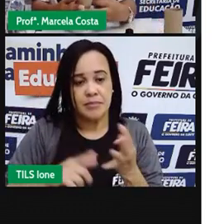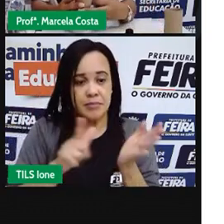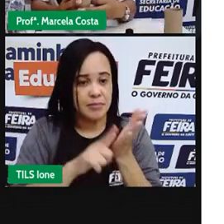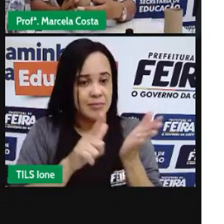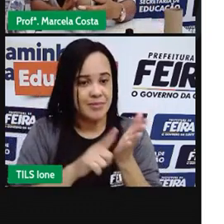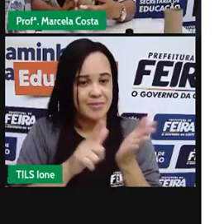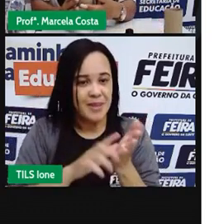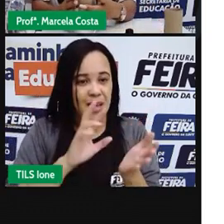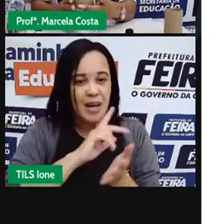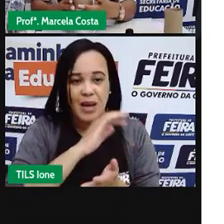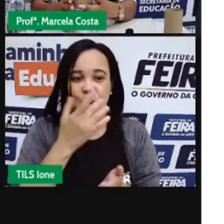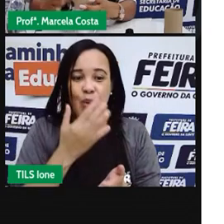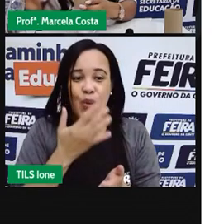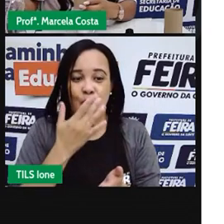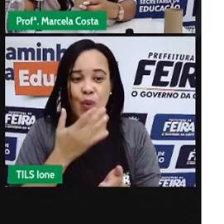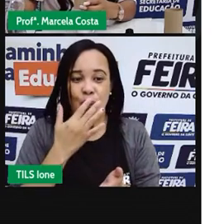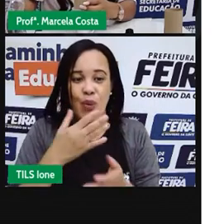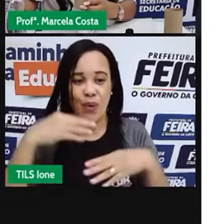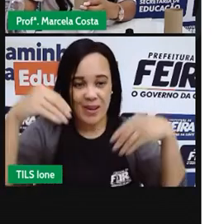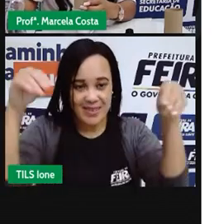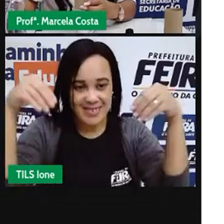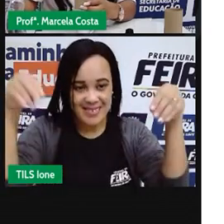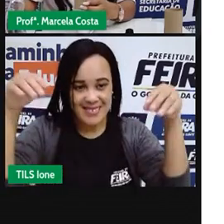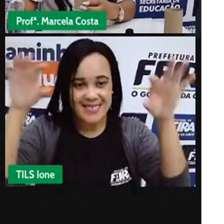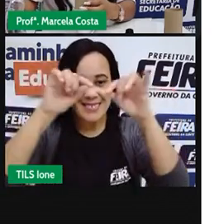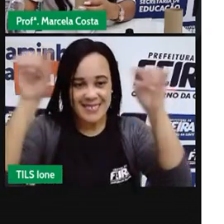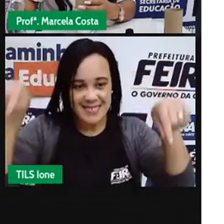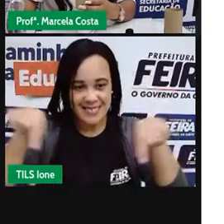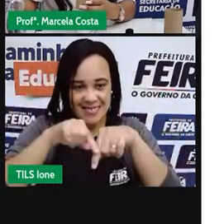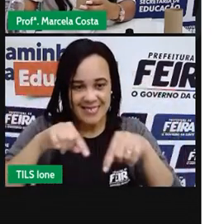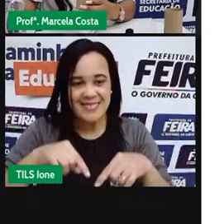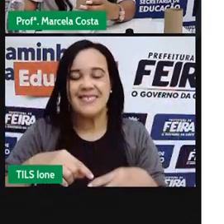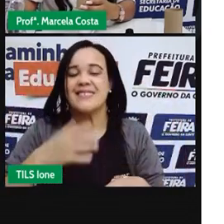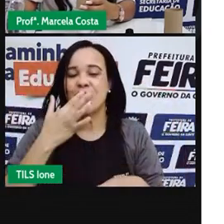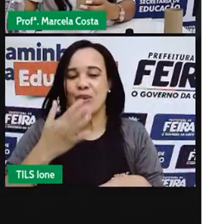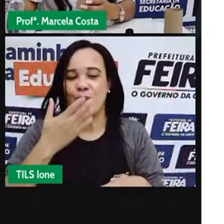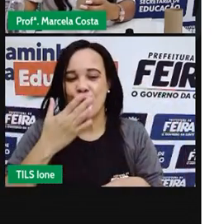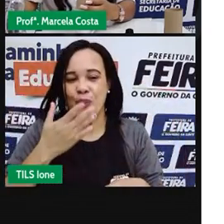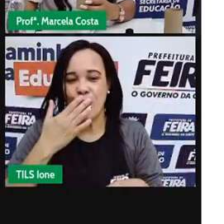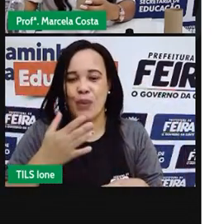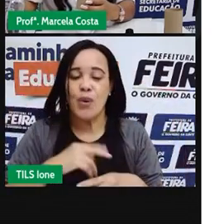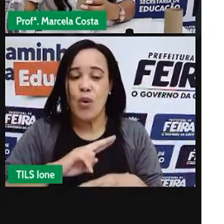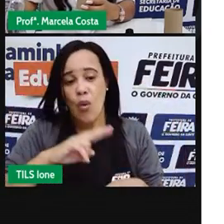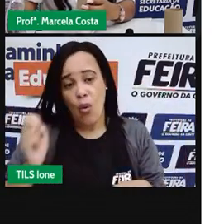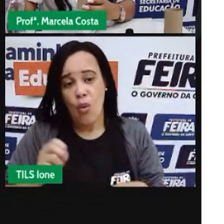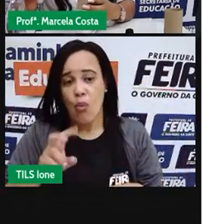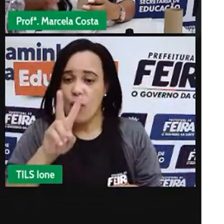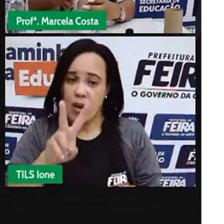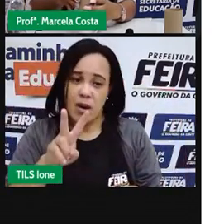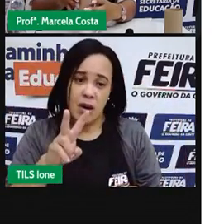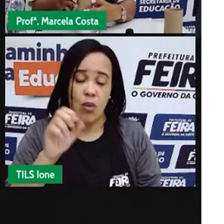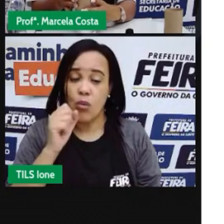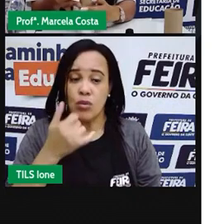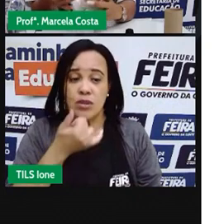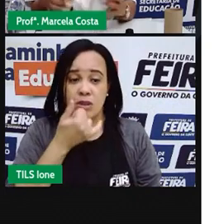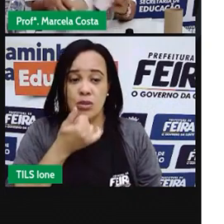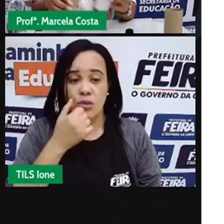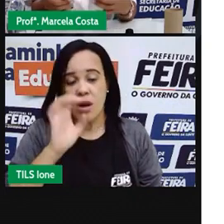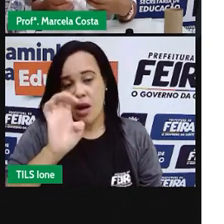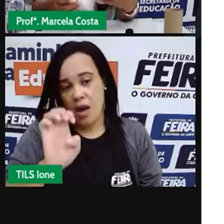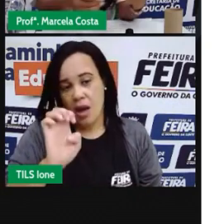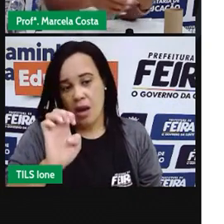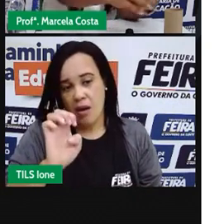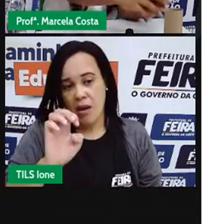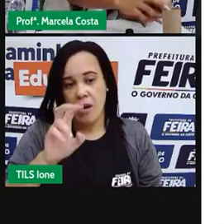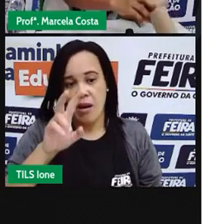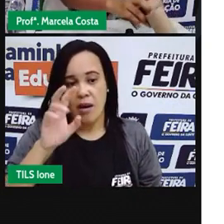e uma cartolinha colorida ou EZ-A. Eu vou pedir,